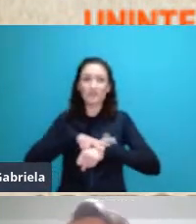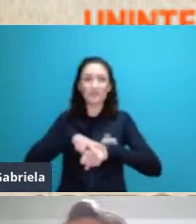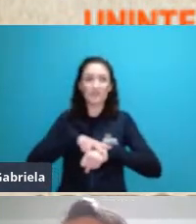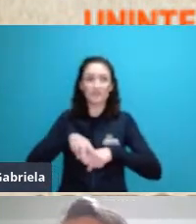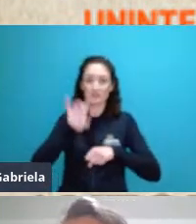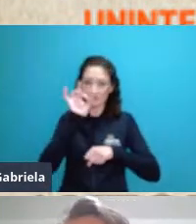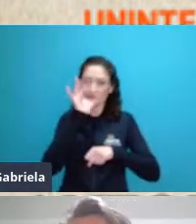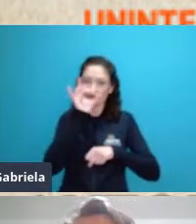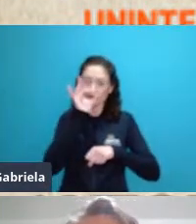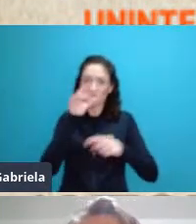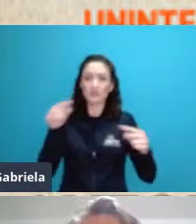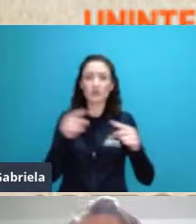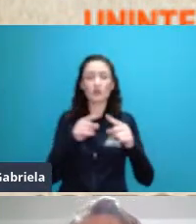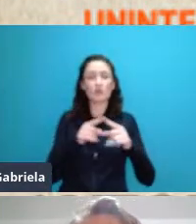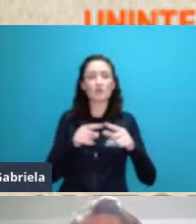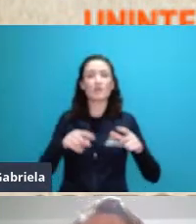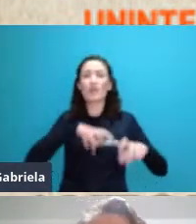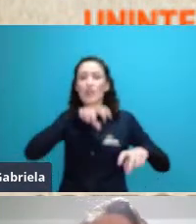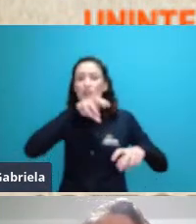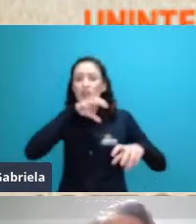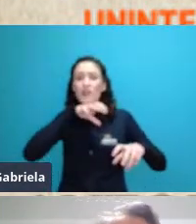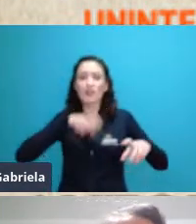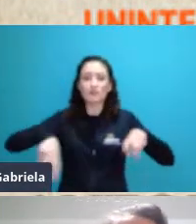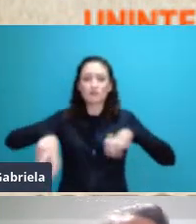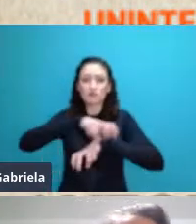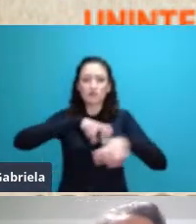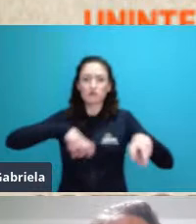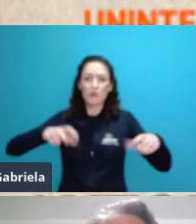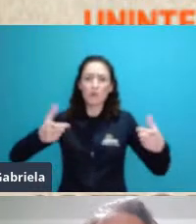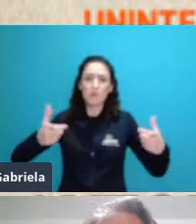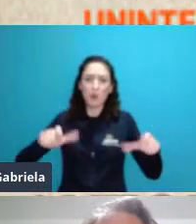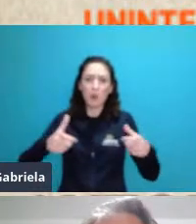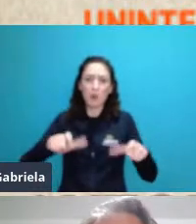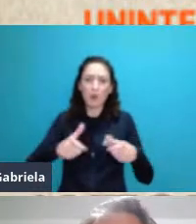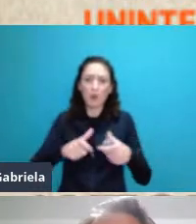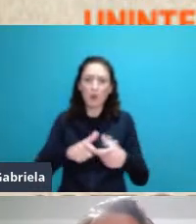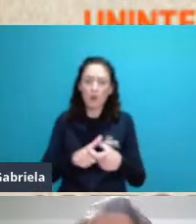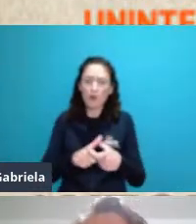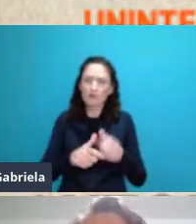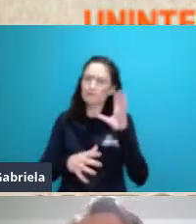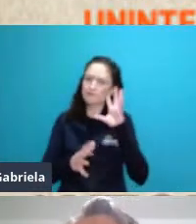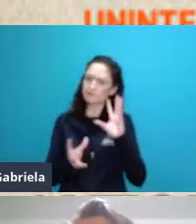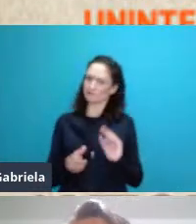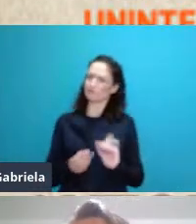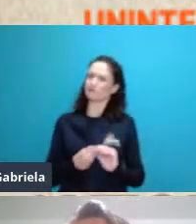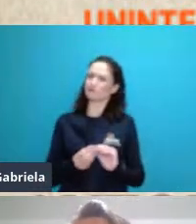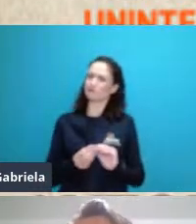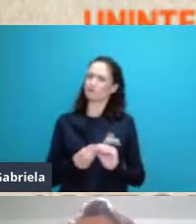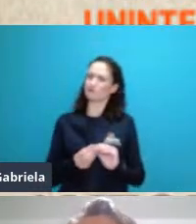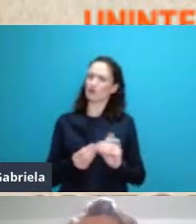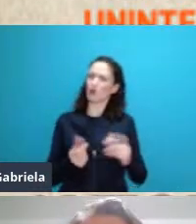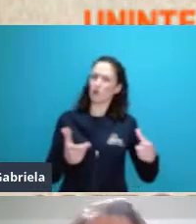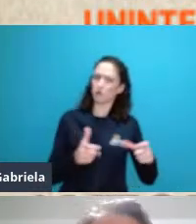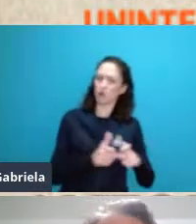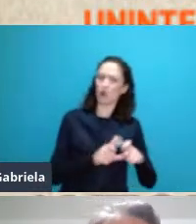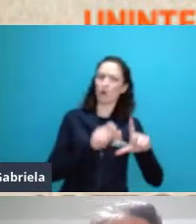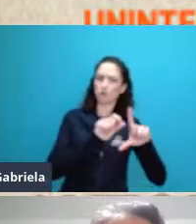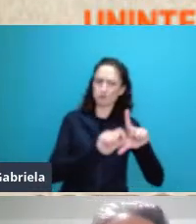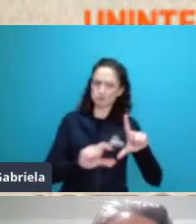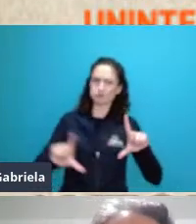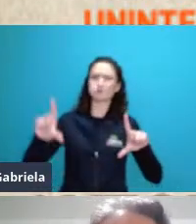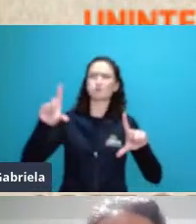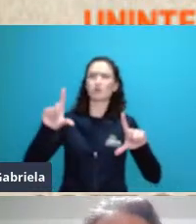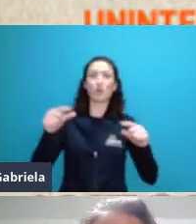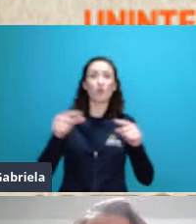aumento exponencial do número de extinções conforme aumenta o número populacional humano justamente porque nós colocamos